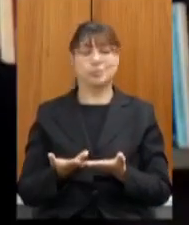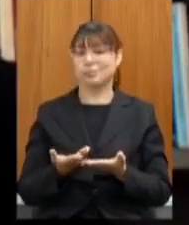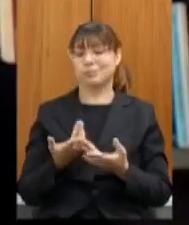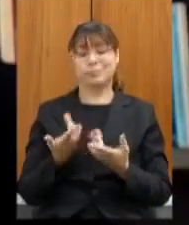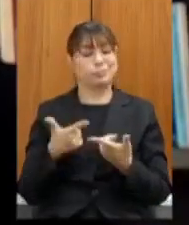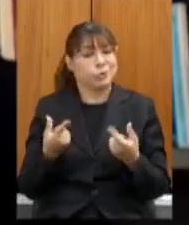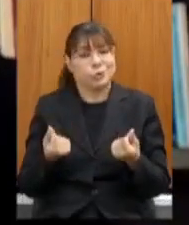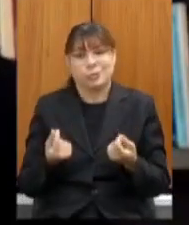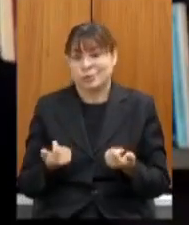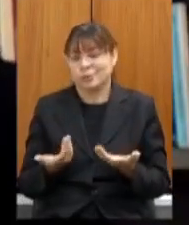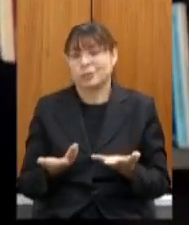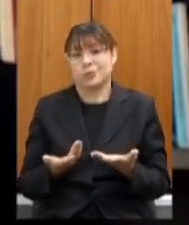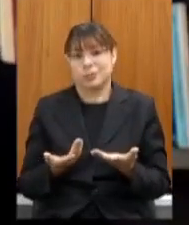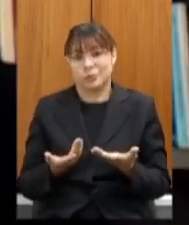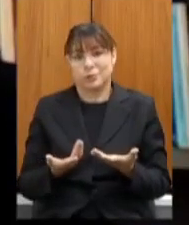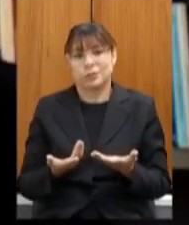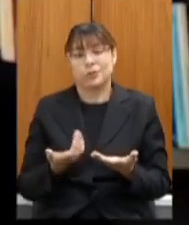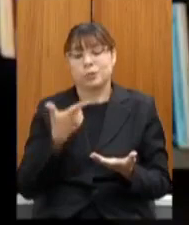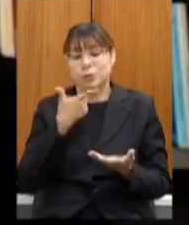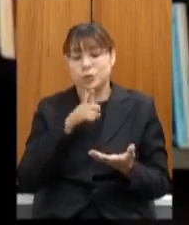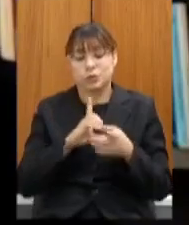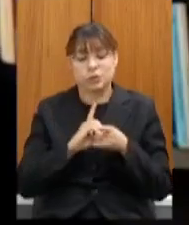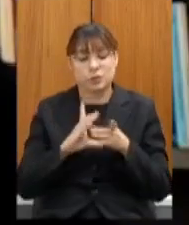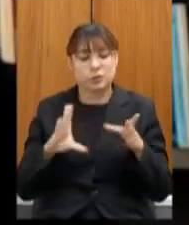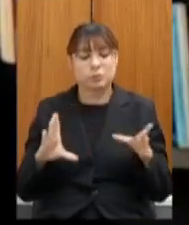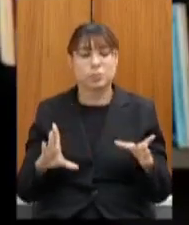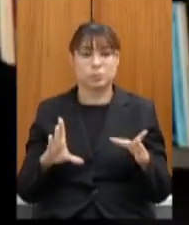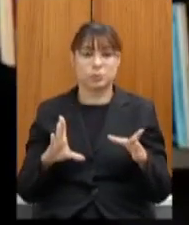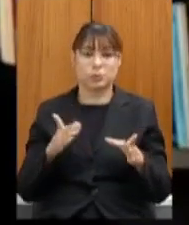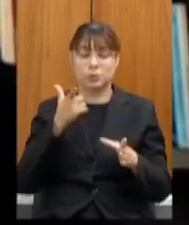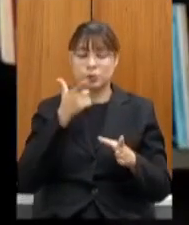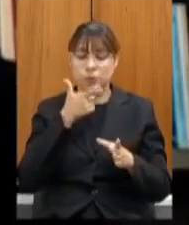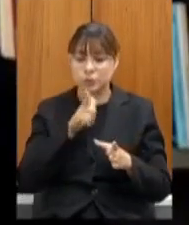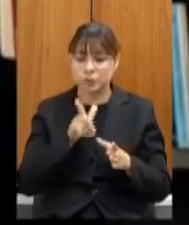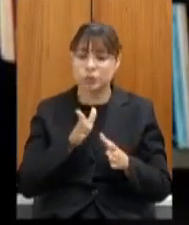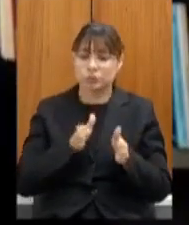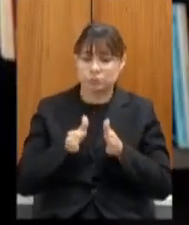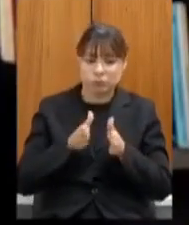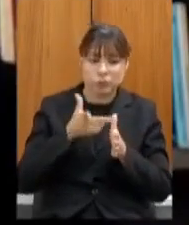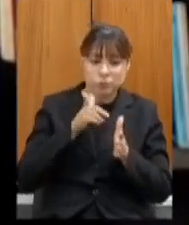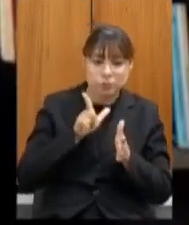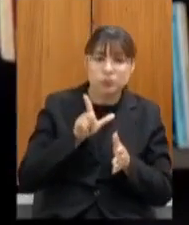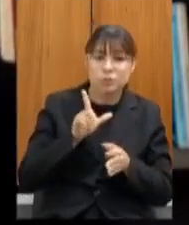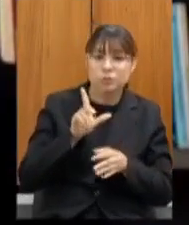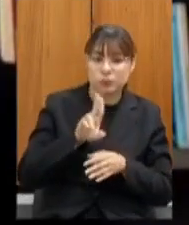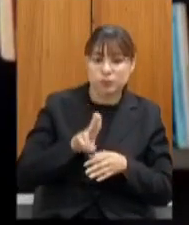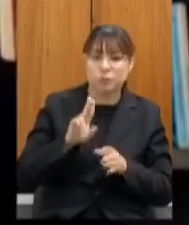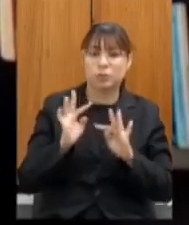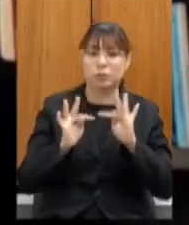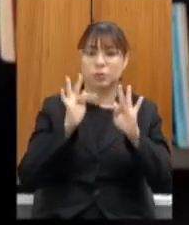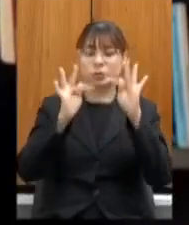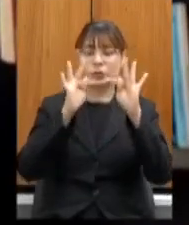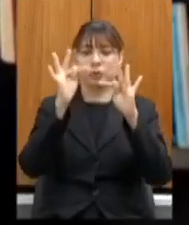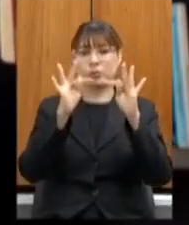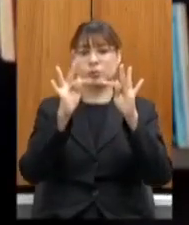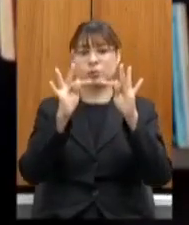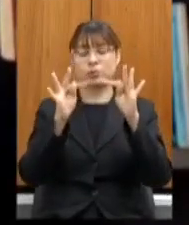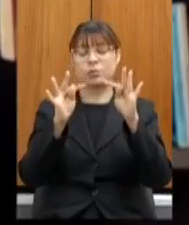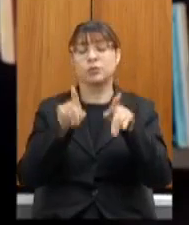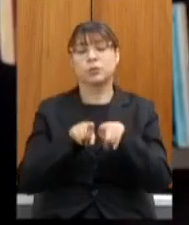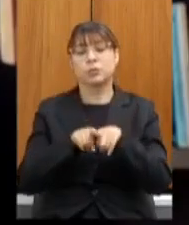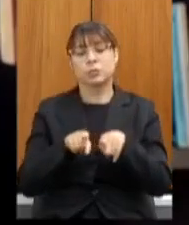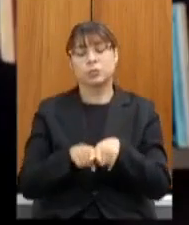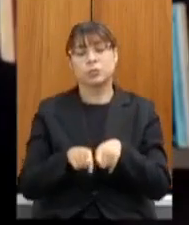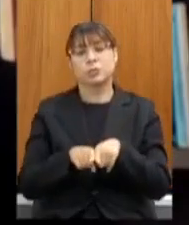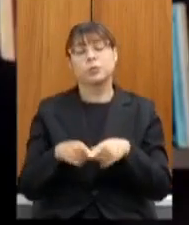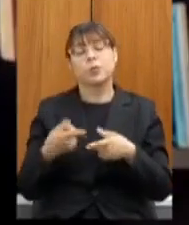para o movimento de democratização do acesso à tecnologia e para incremento da economia como um todo em